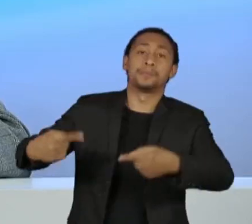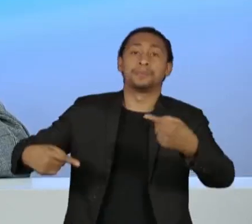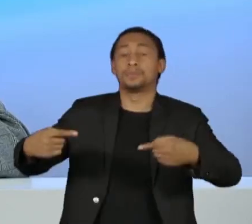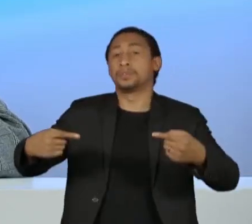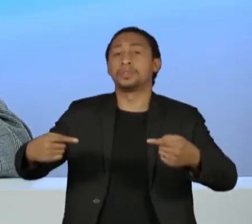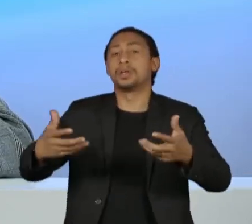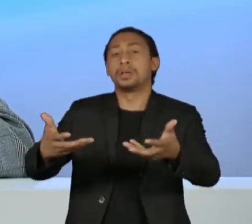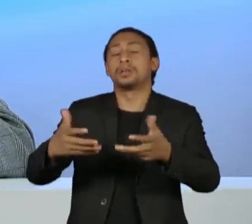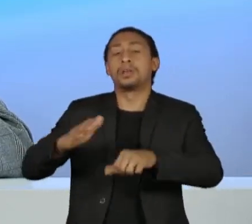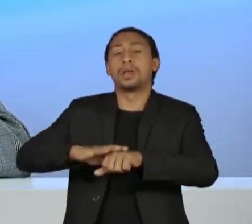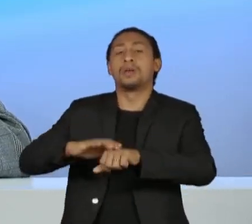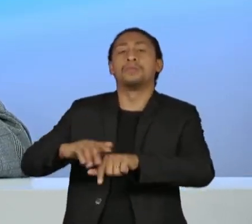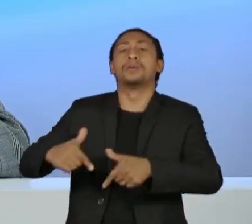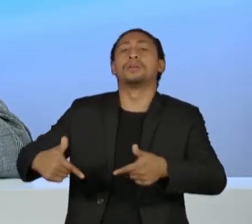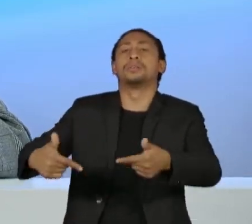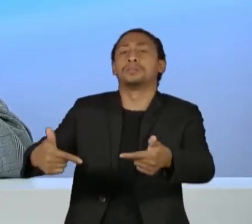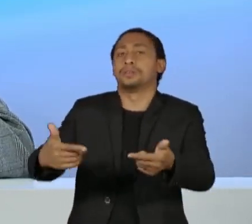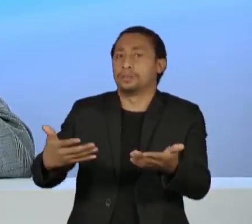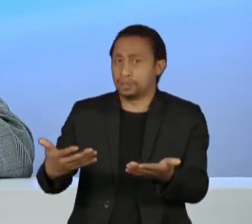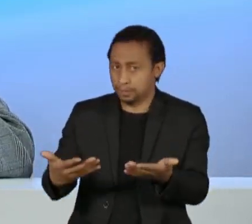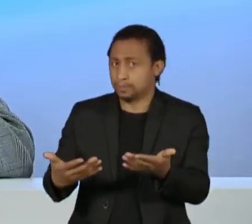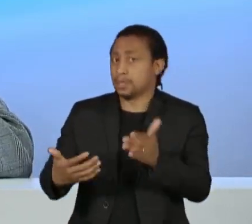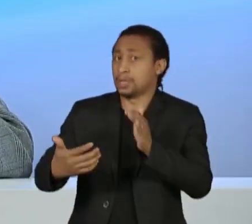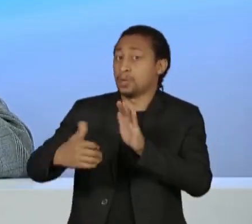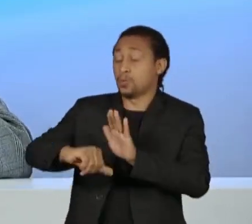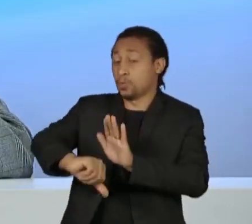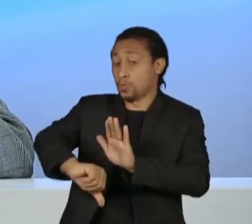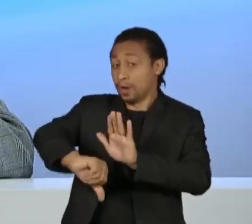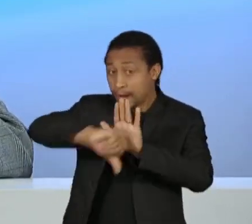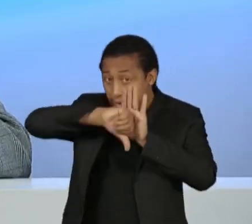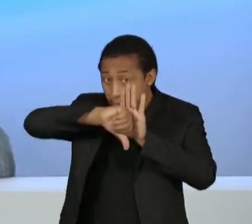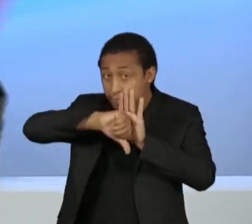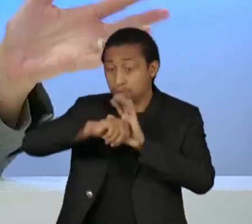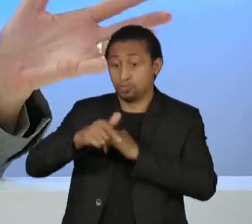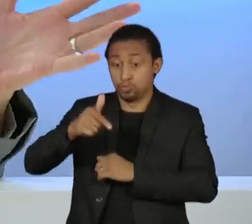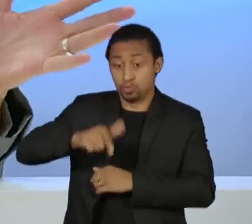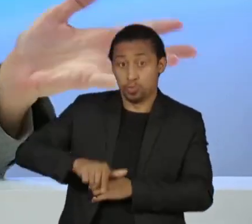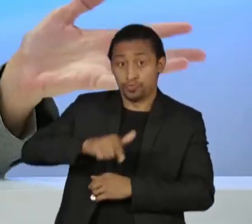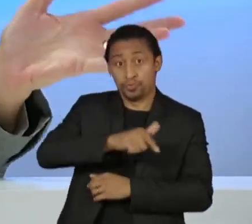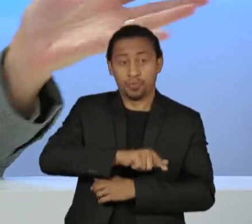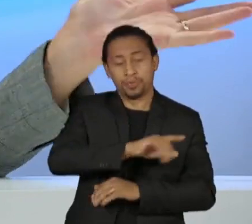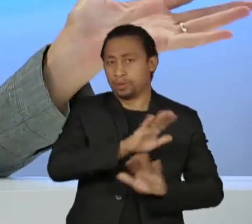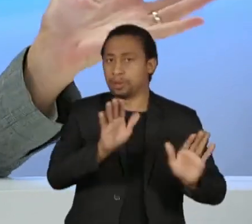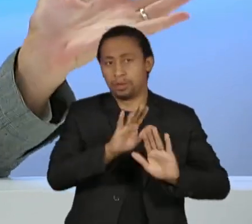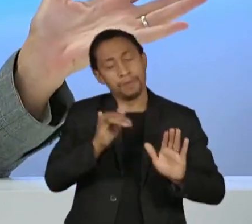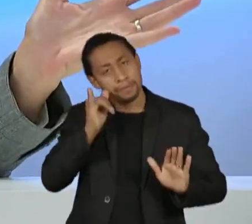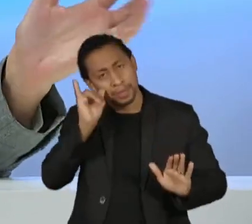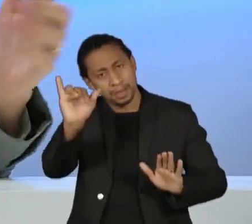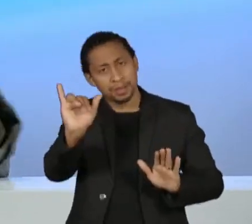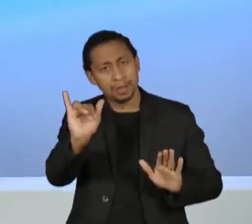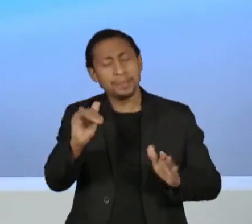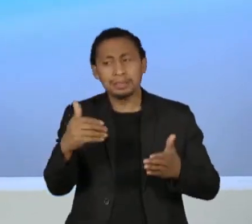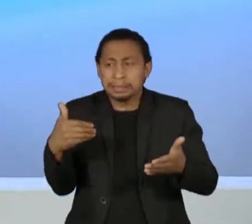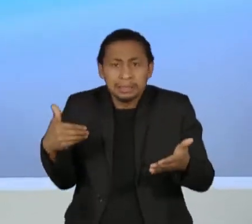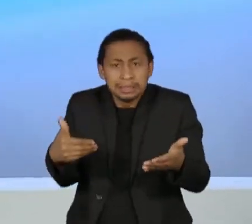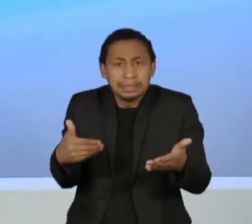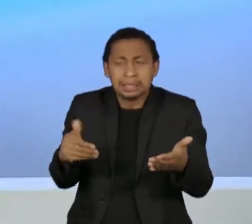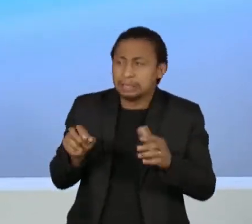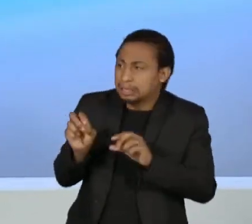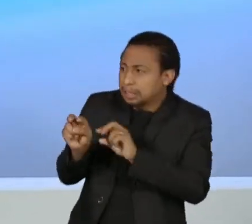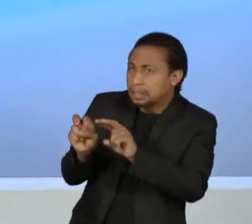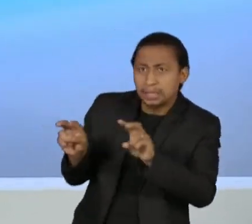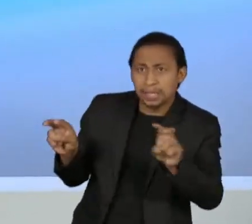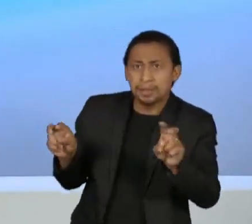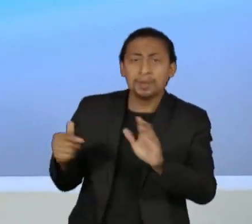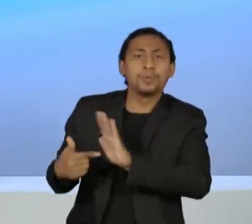pretende fazer para que esse tipo de crime não se repita, especialmente vendo coisas recentes agora, como abertura